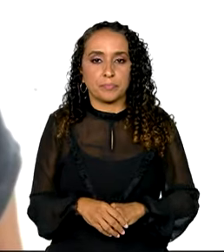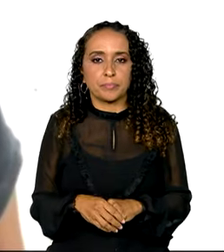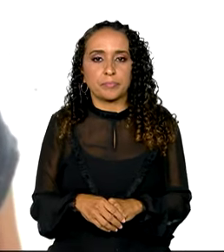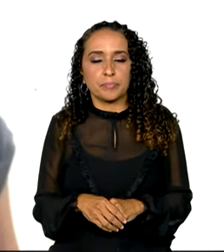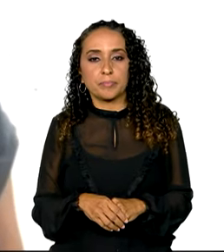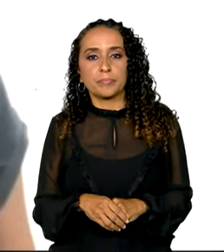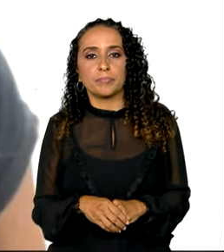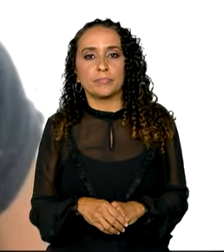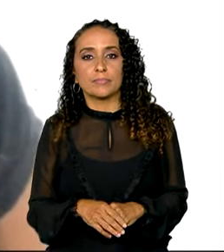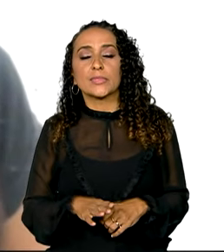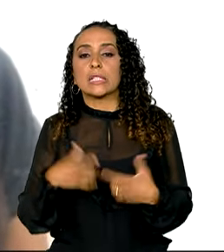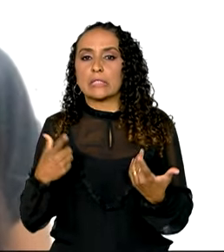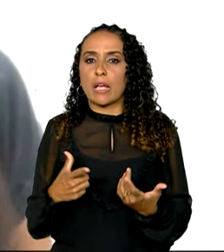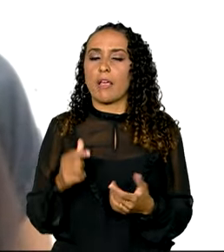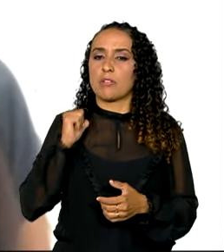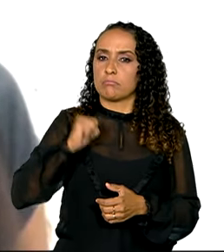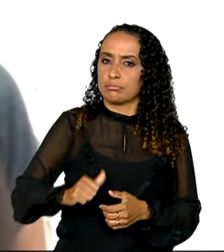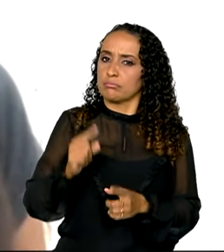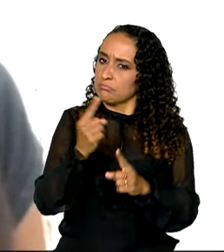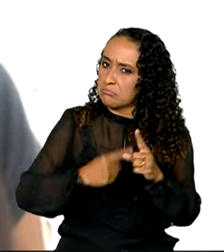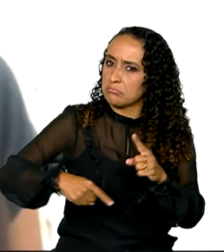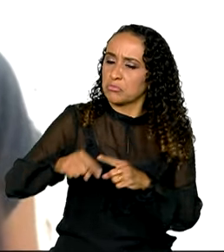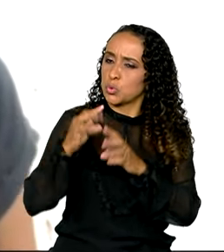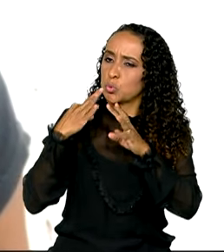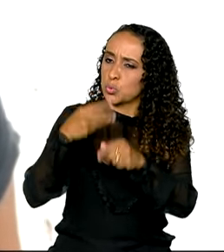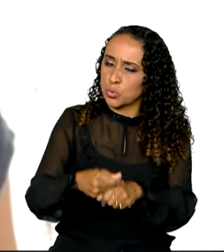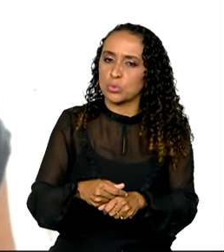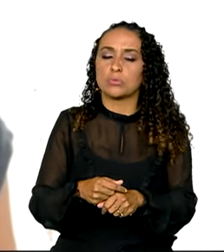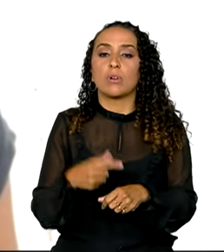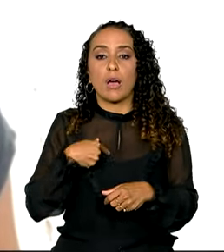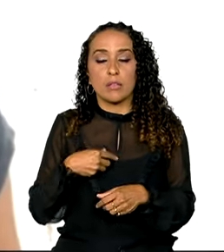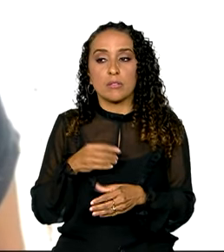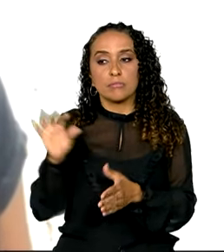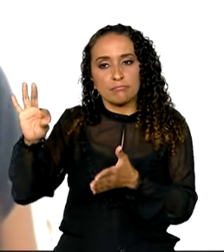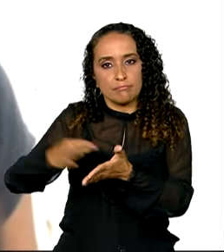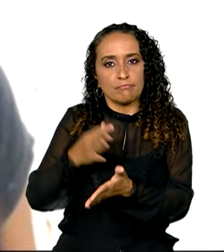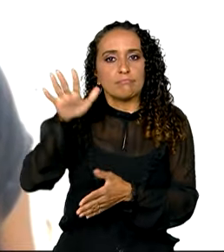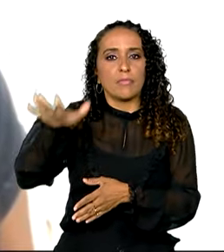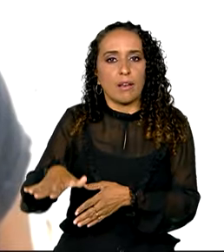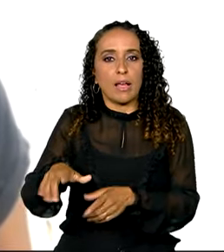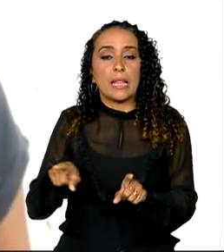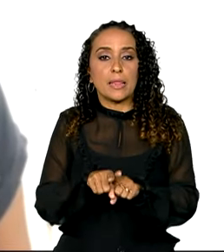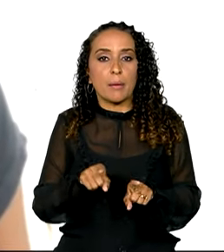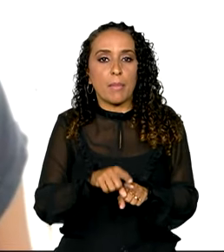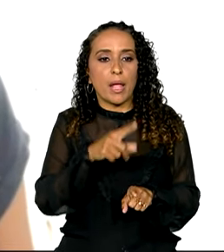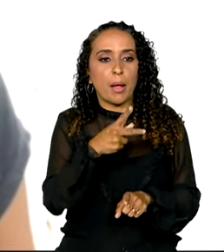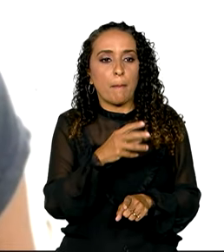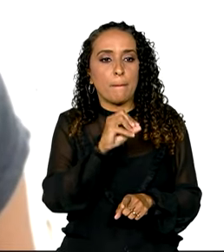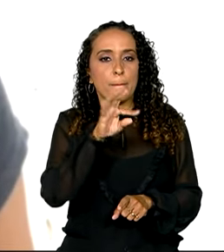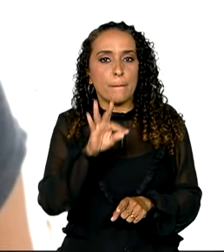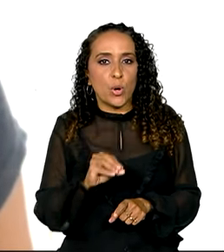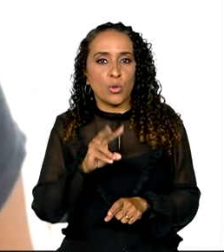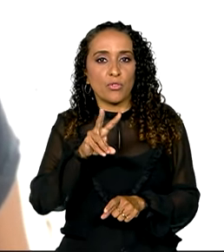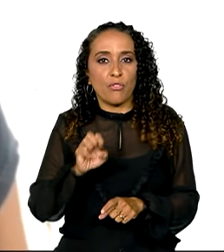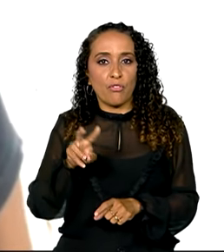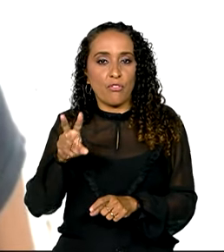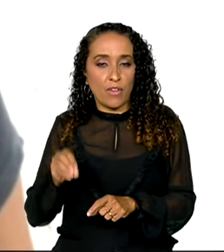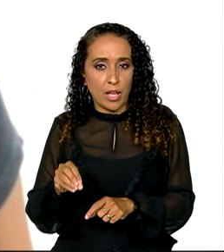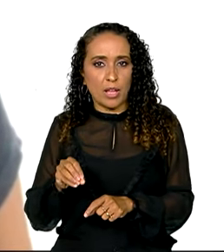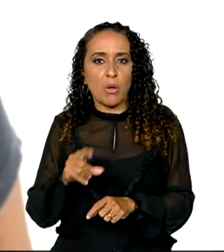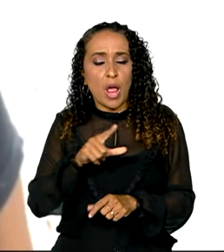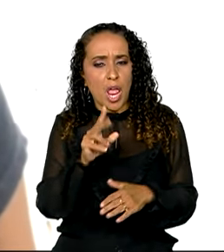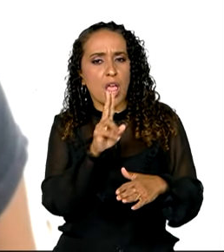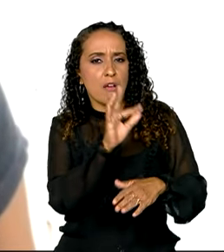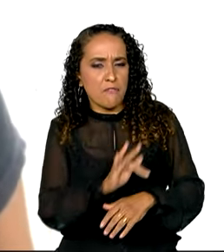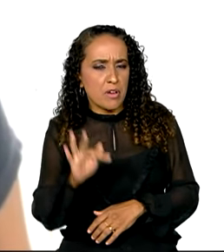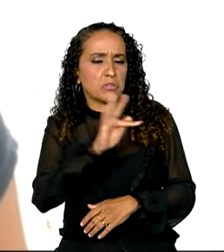E aí tem bolsas integrais lá, então eu coloquei para lá. E eu coloquei também em Porto Velho, na São Lucas, que é uma faculdade